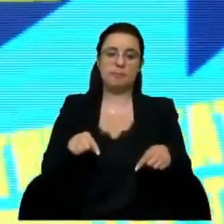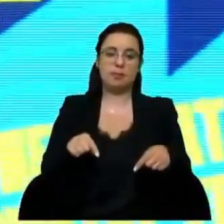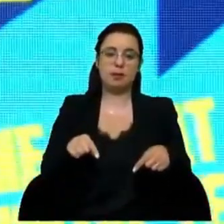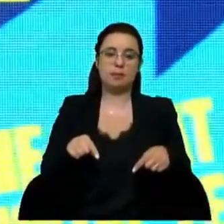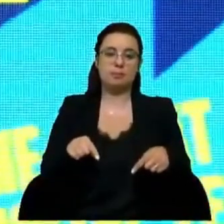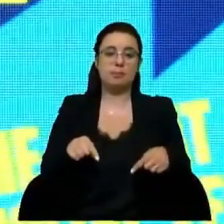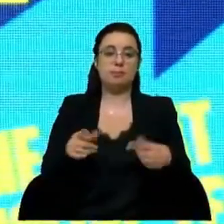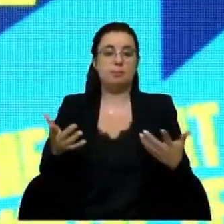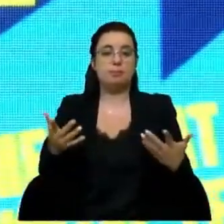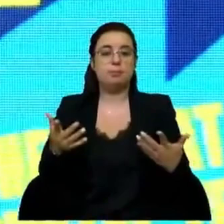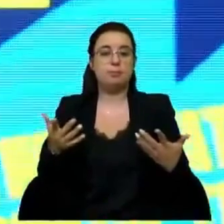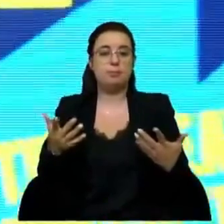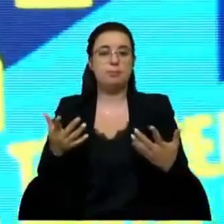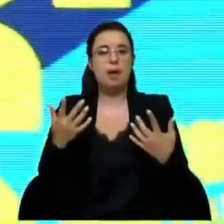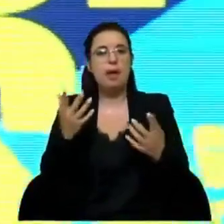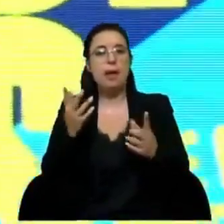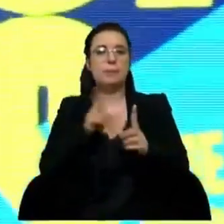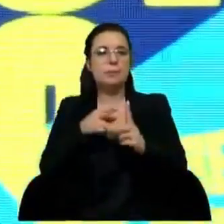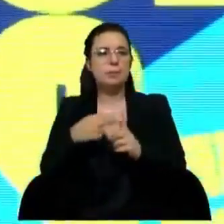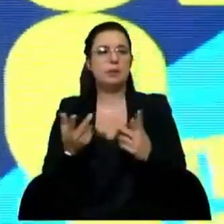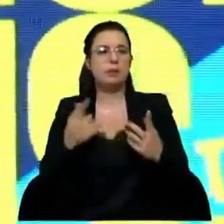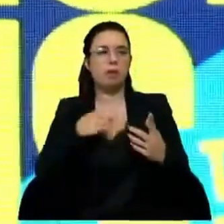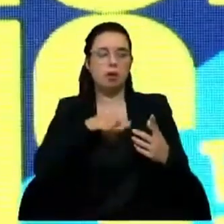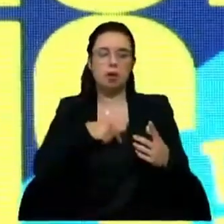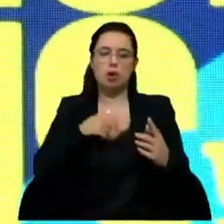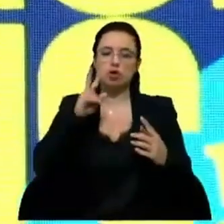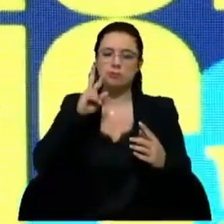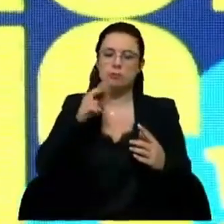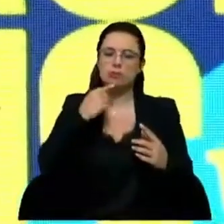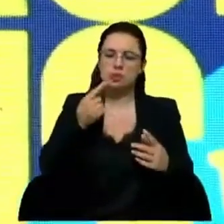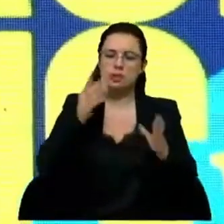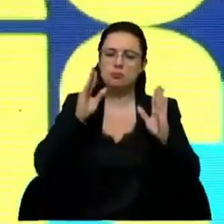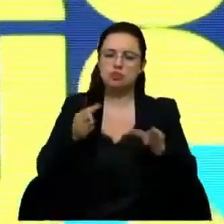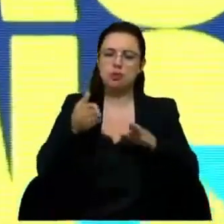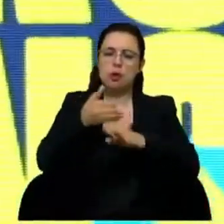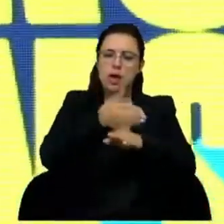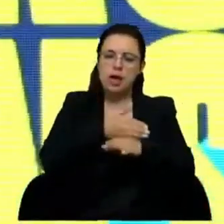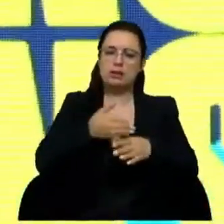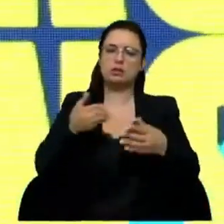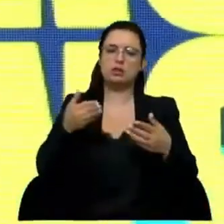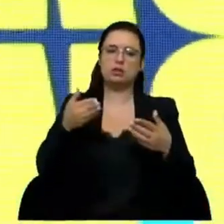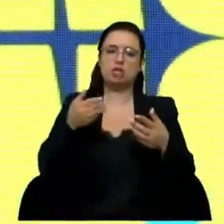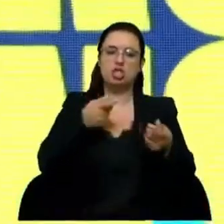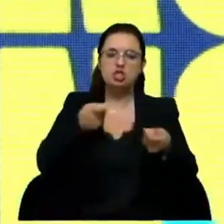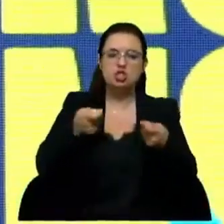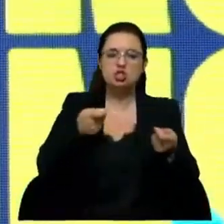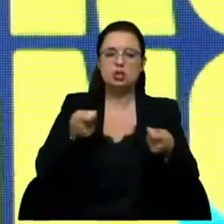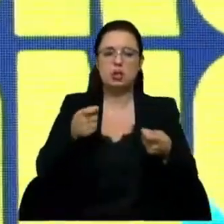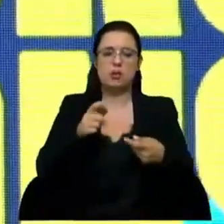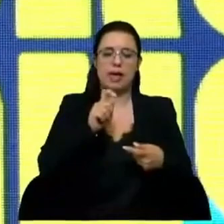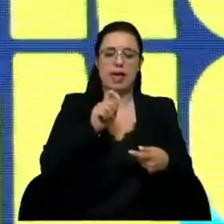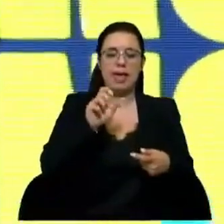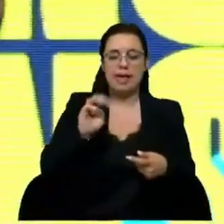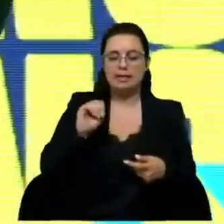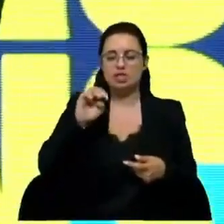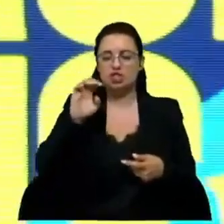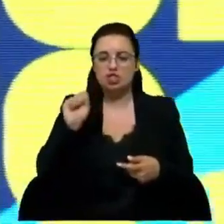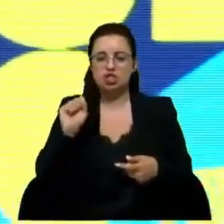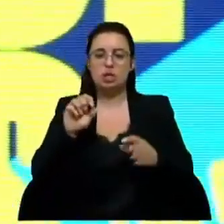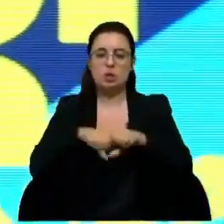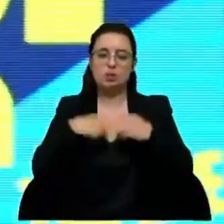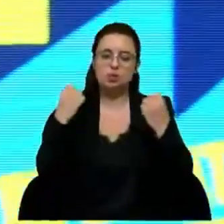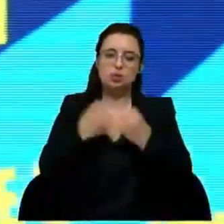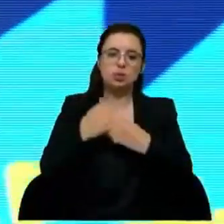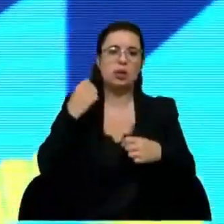acaba por ter muito também a ver naquilo que já vimos aqui referenciado, naquilo que é tendências de gestão no ESG, em que o social